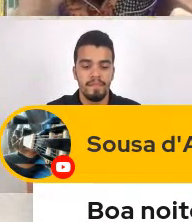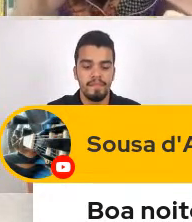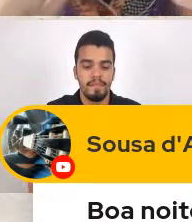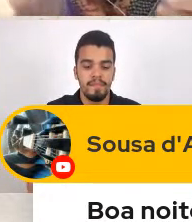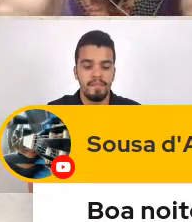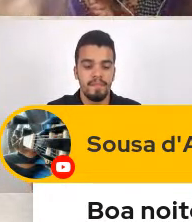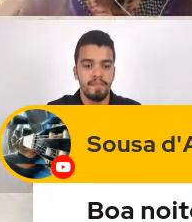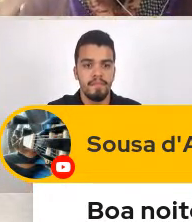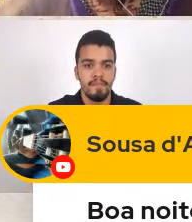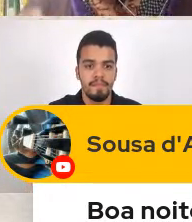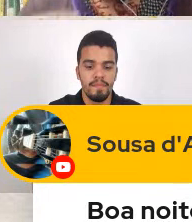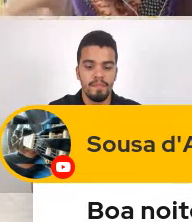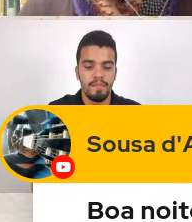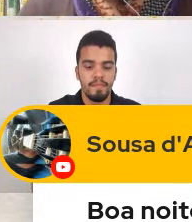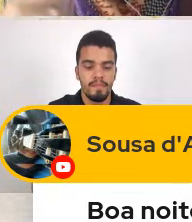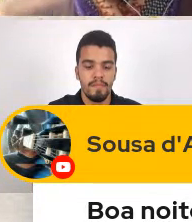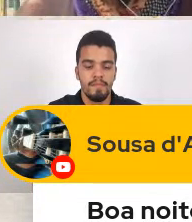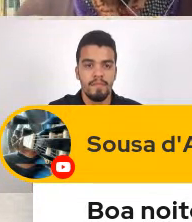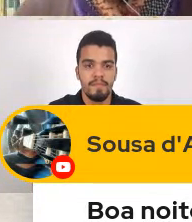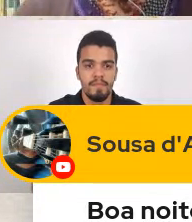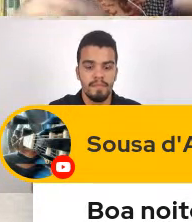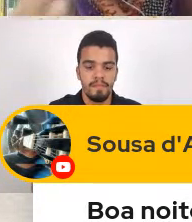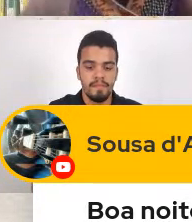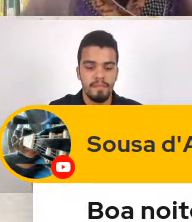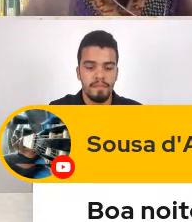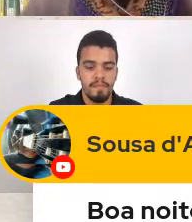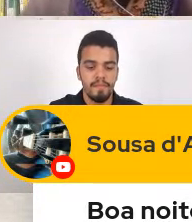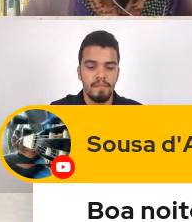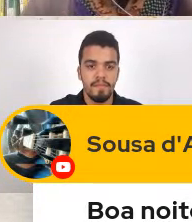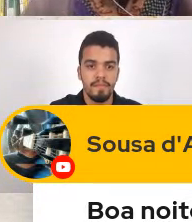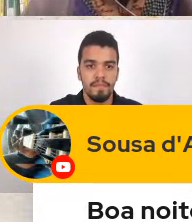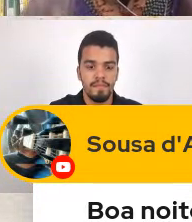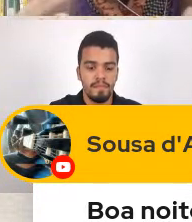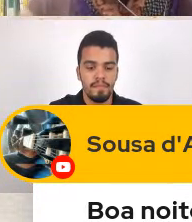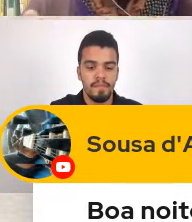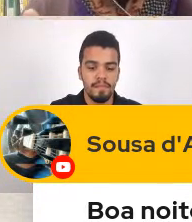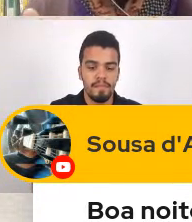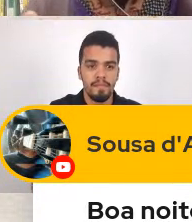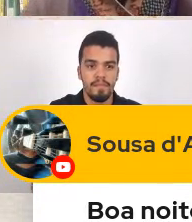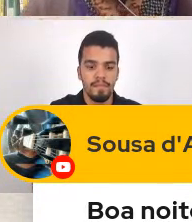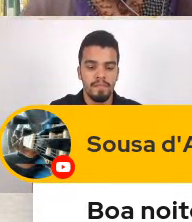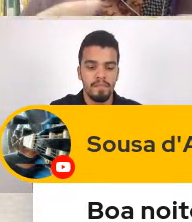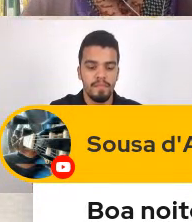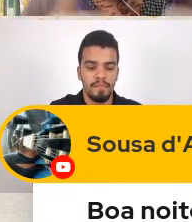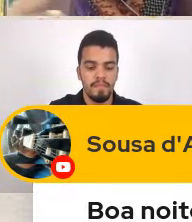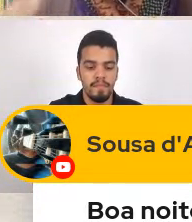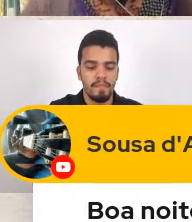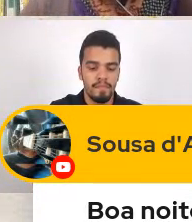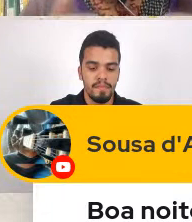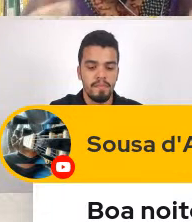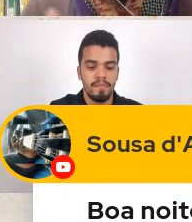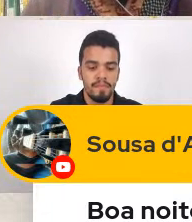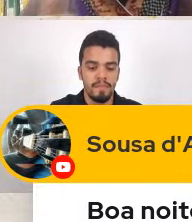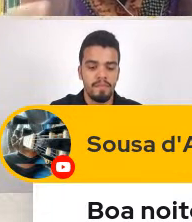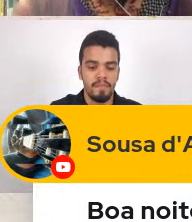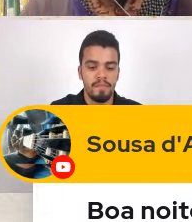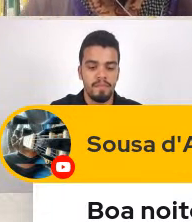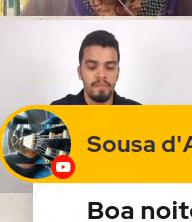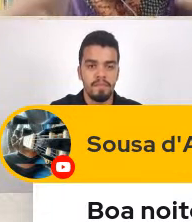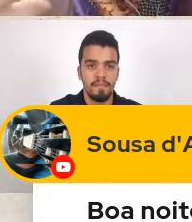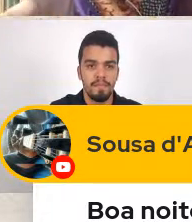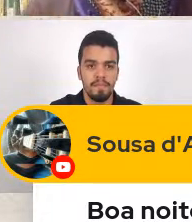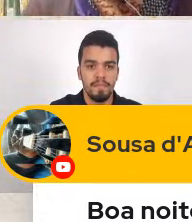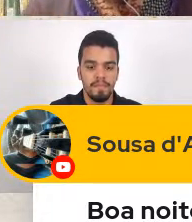Que fez com que nós Achássemos Achássemos A resolutividade Pros nossos